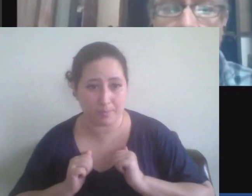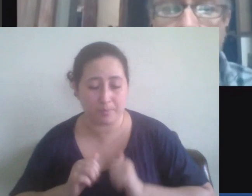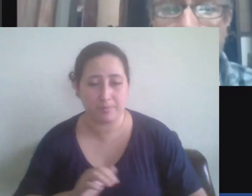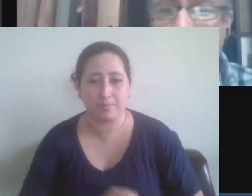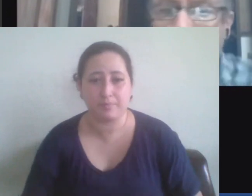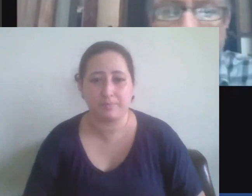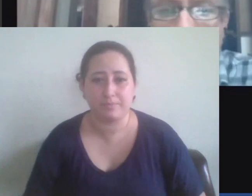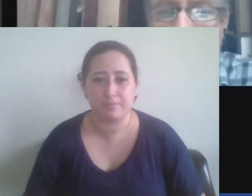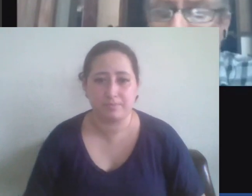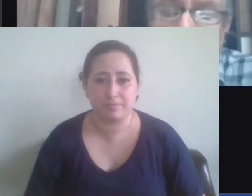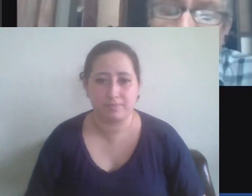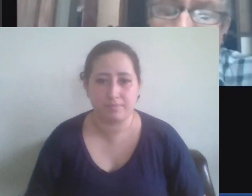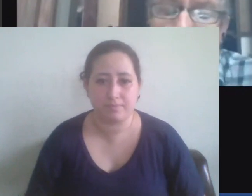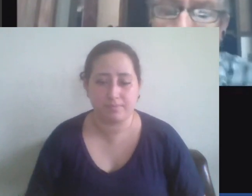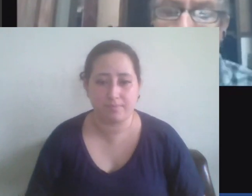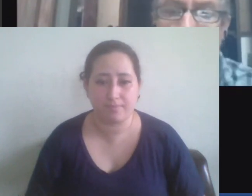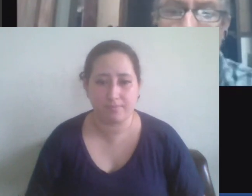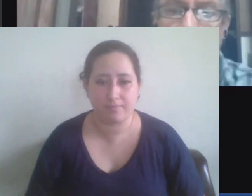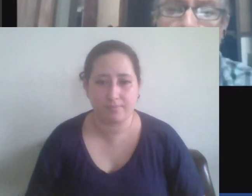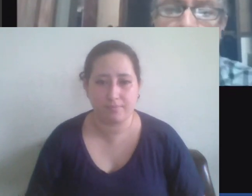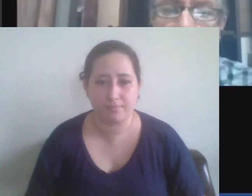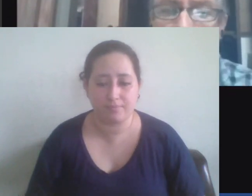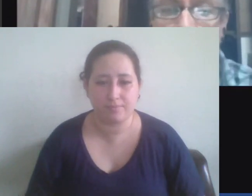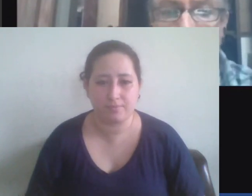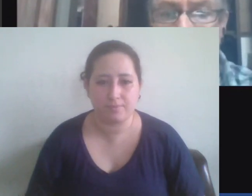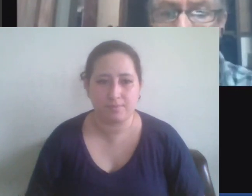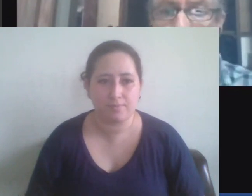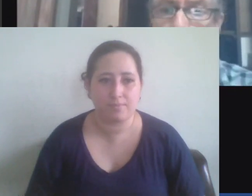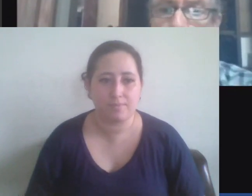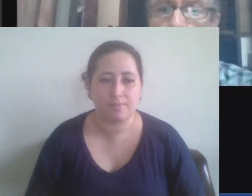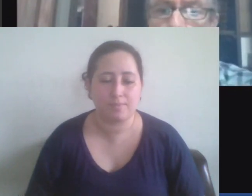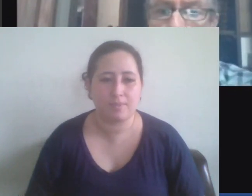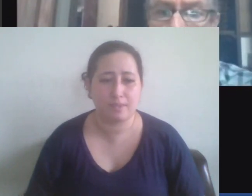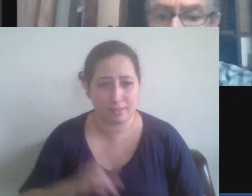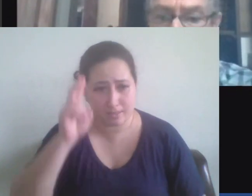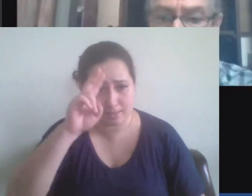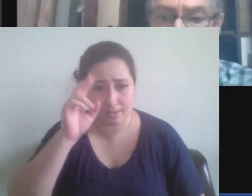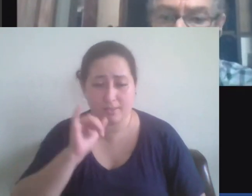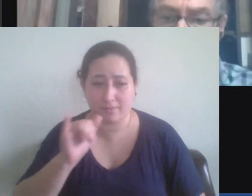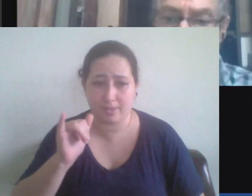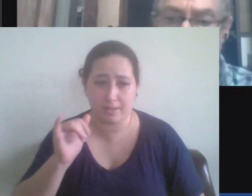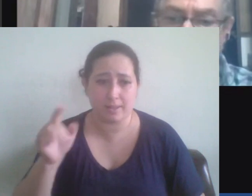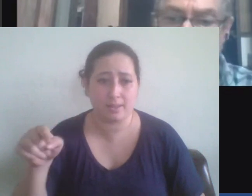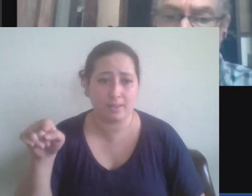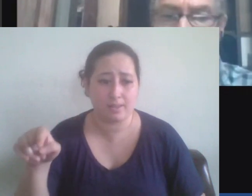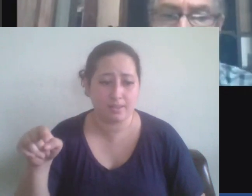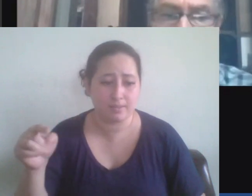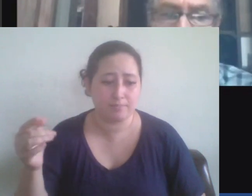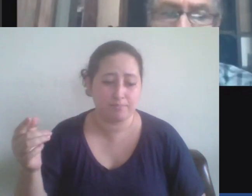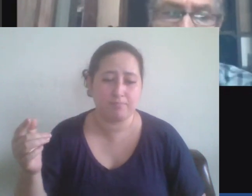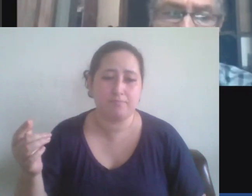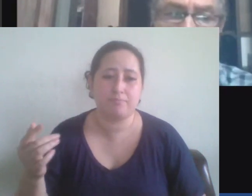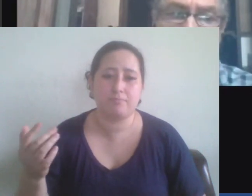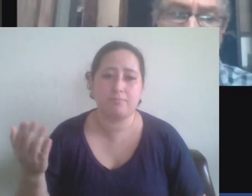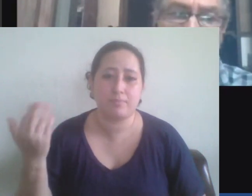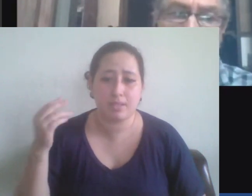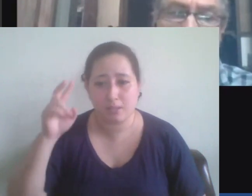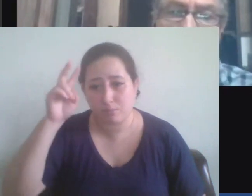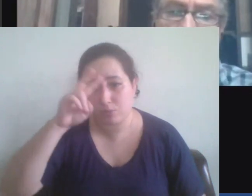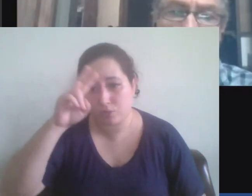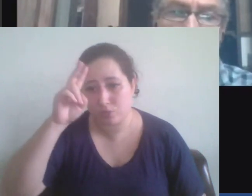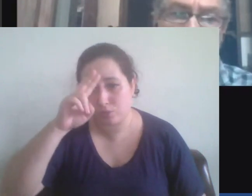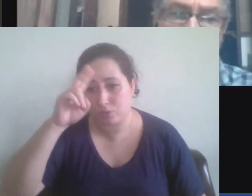ela é masculina lembra que nós estamos falando de um mundo o nosso mundo é uma história